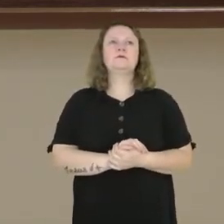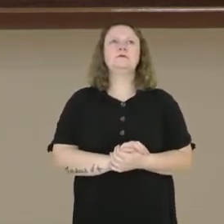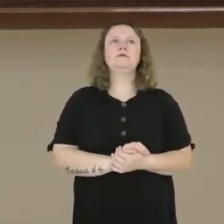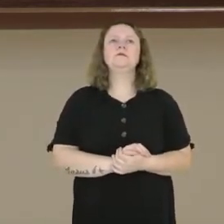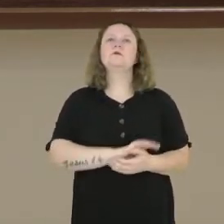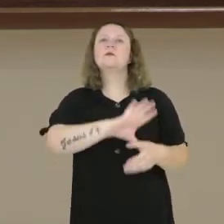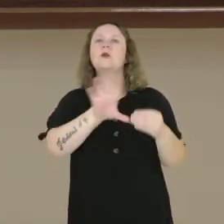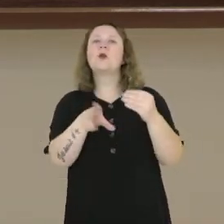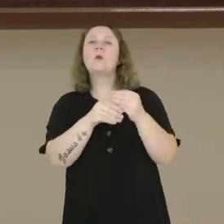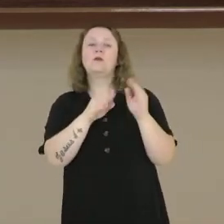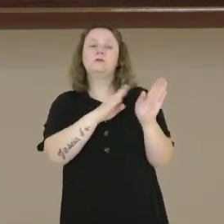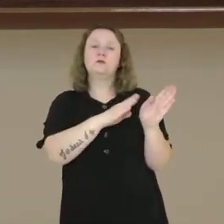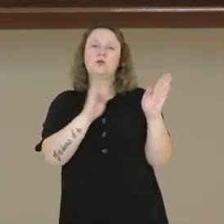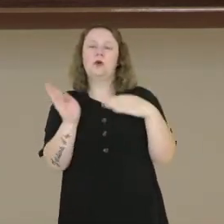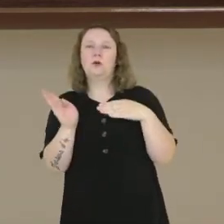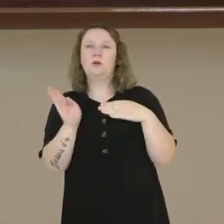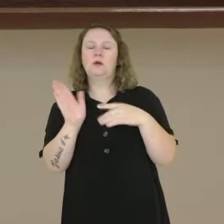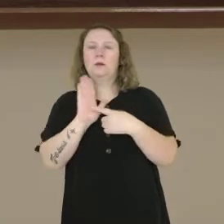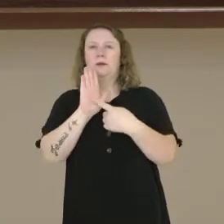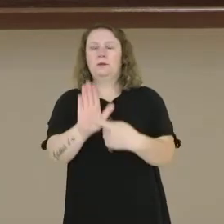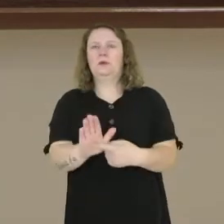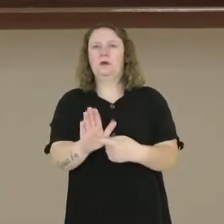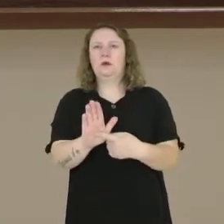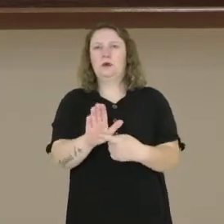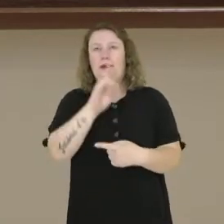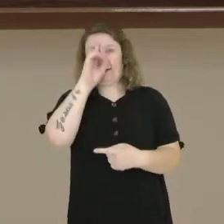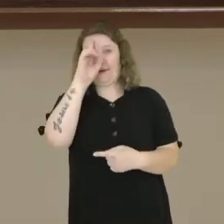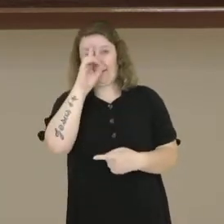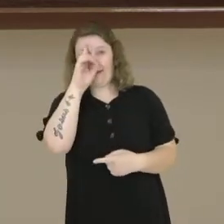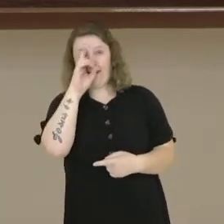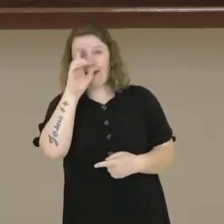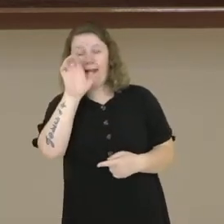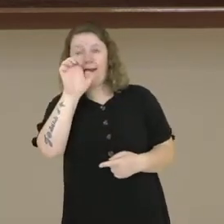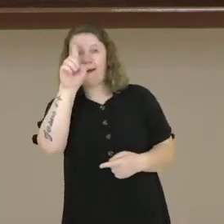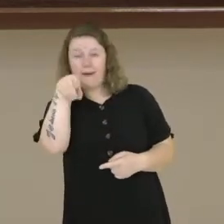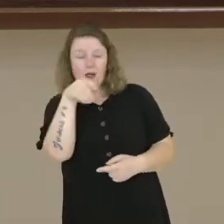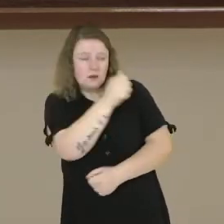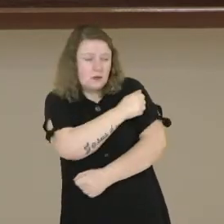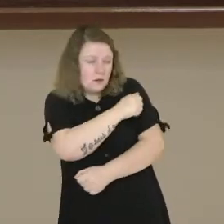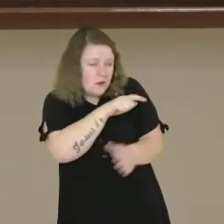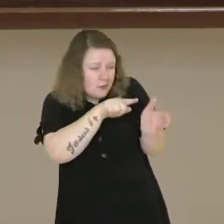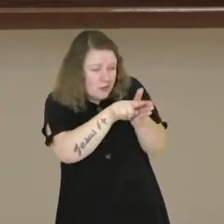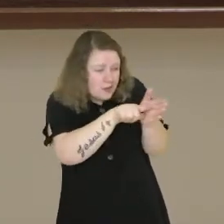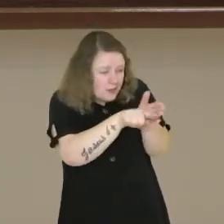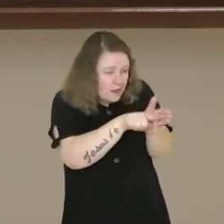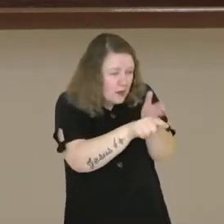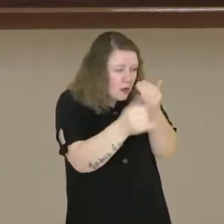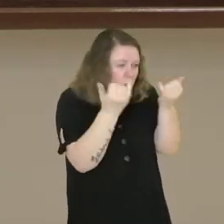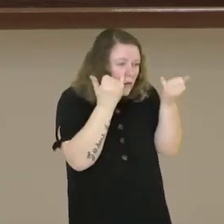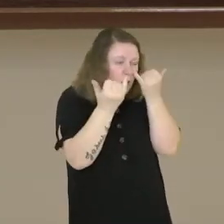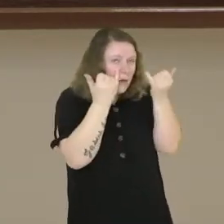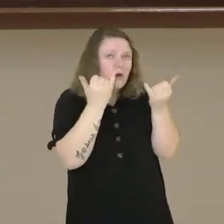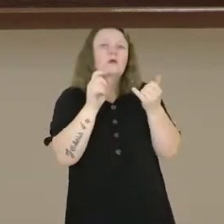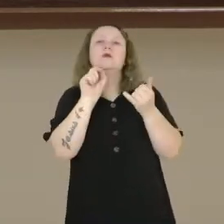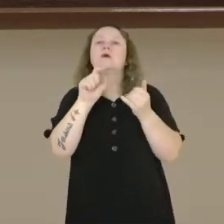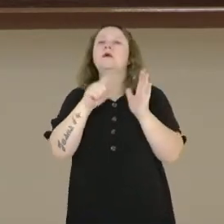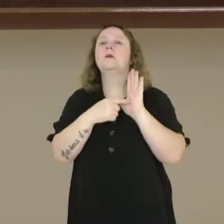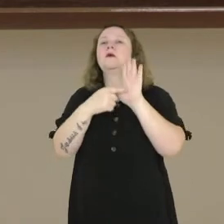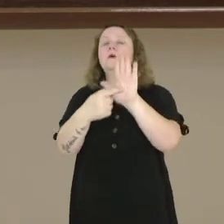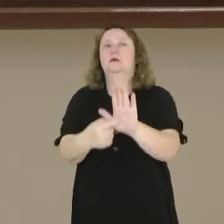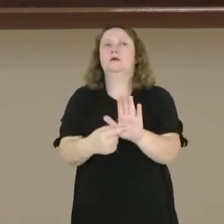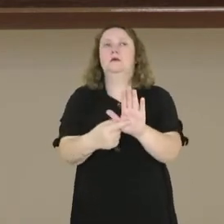período composto presente no enunciado, a ideia é que os alunos pesquisem as fontes de dados. É composto por